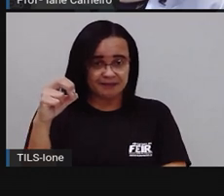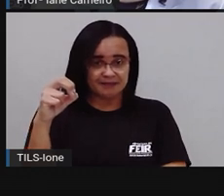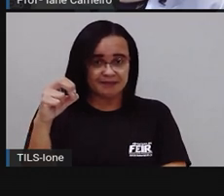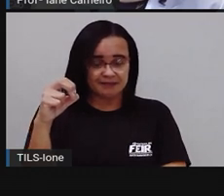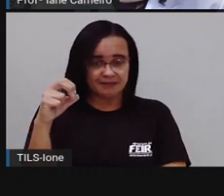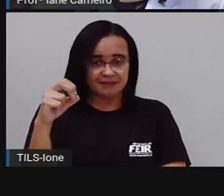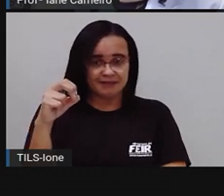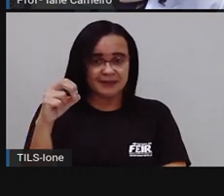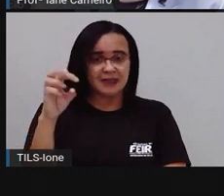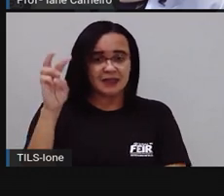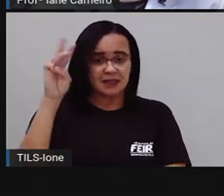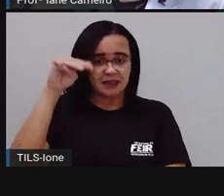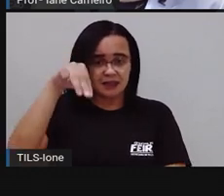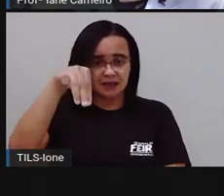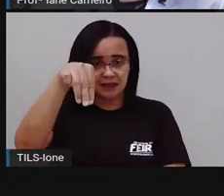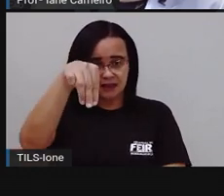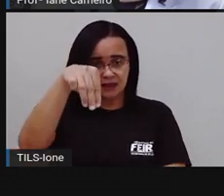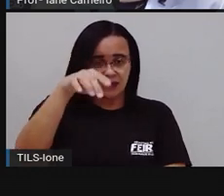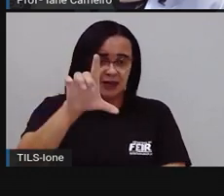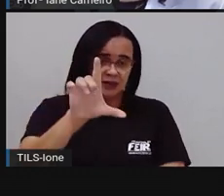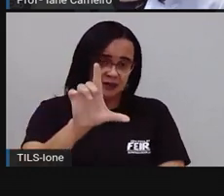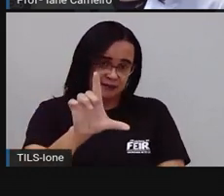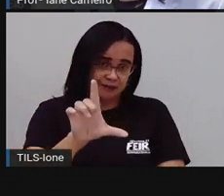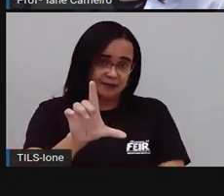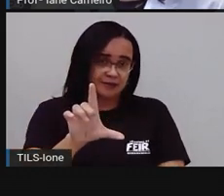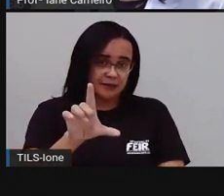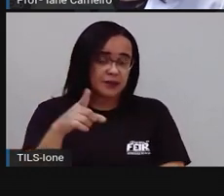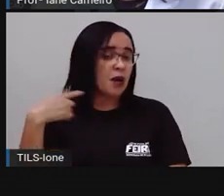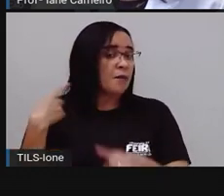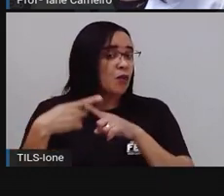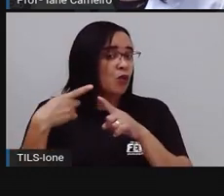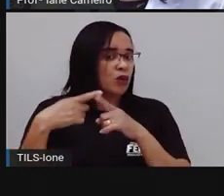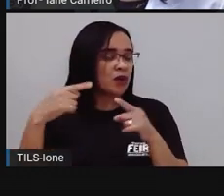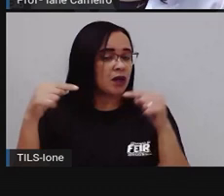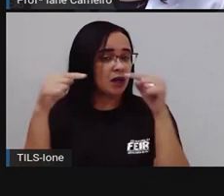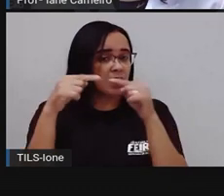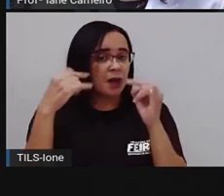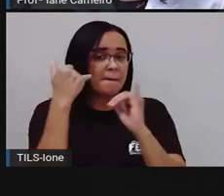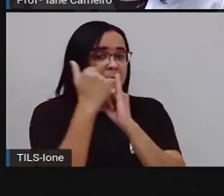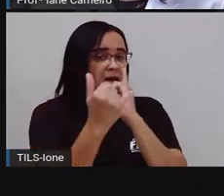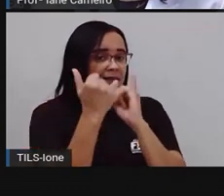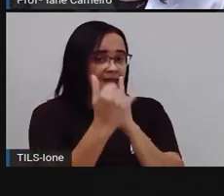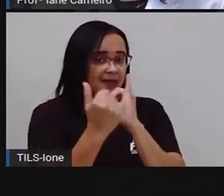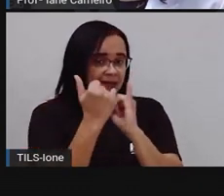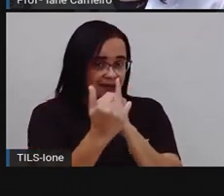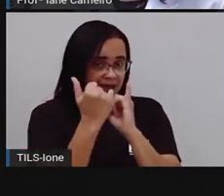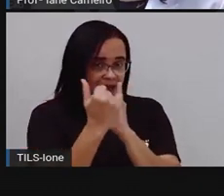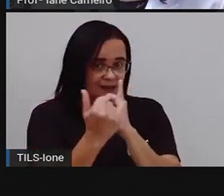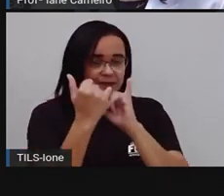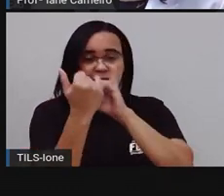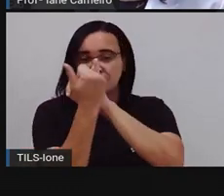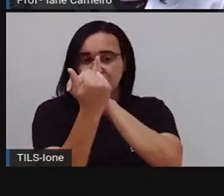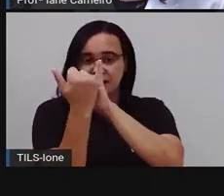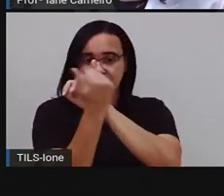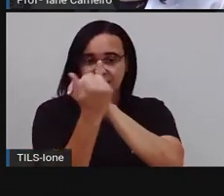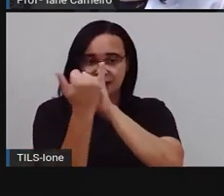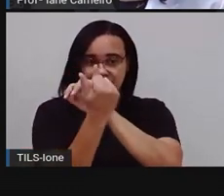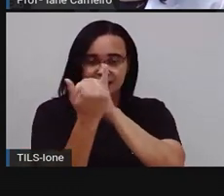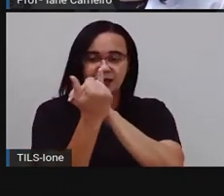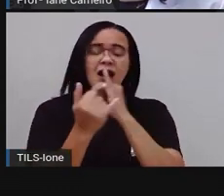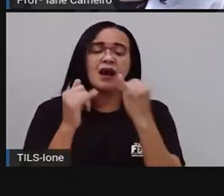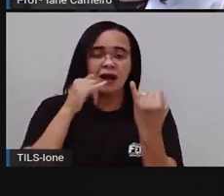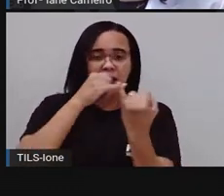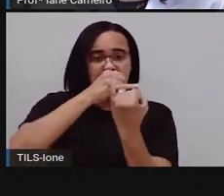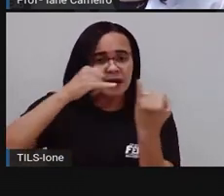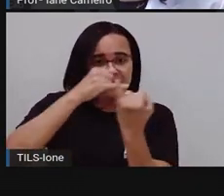O M e o L, certo? Então, aqui tem quinhentos, aqui tem quinhentos. Mas, Pró, eu não